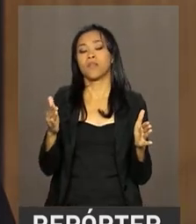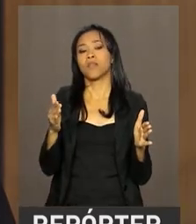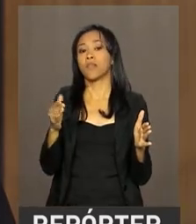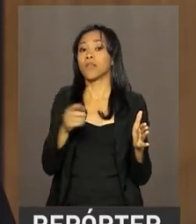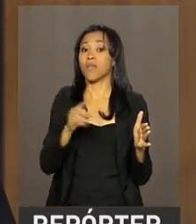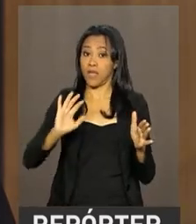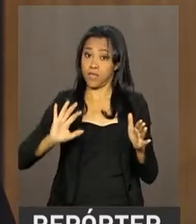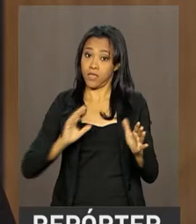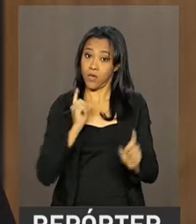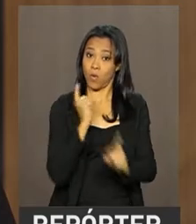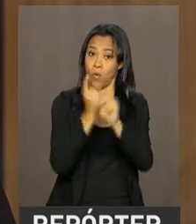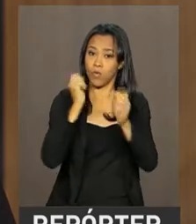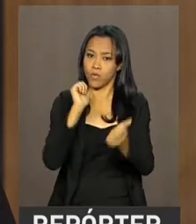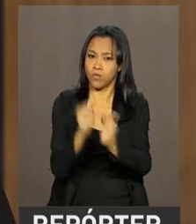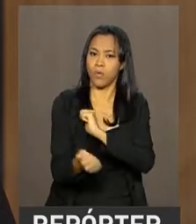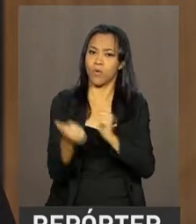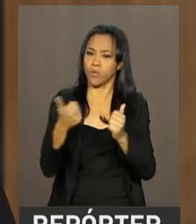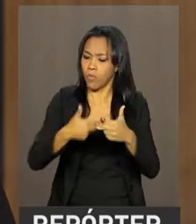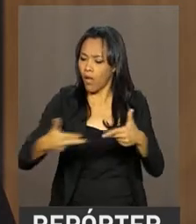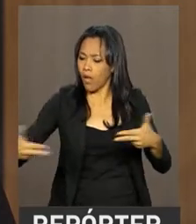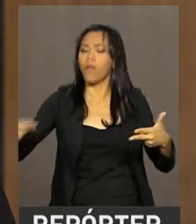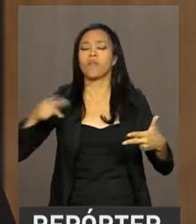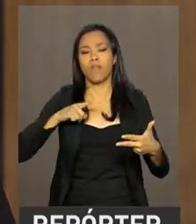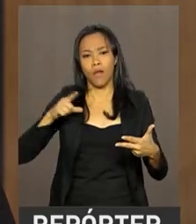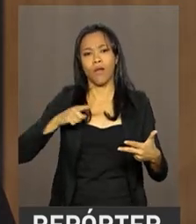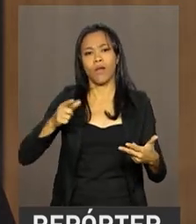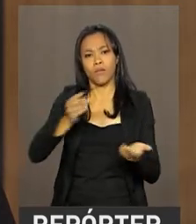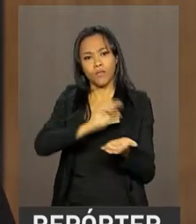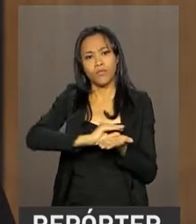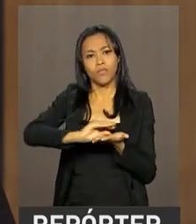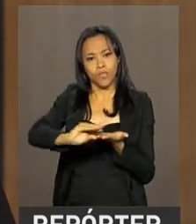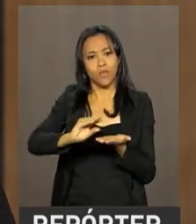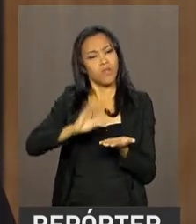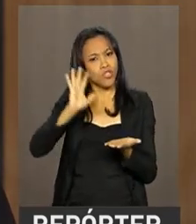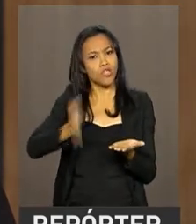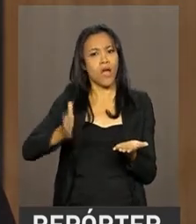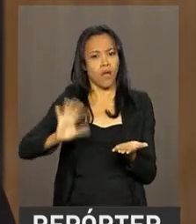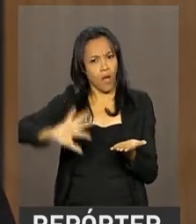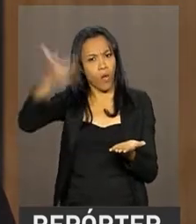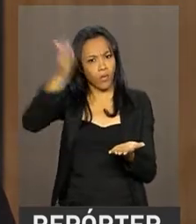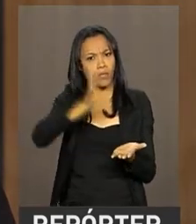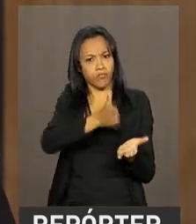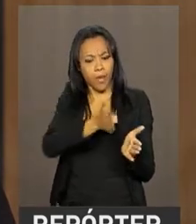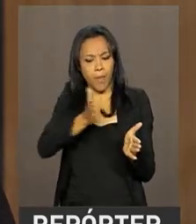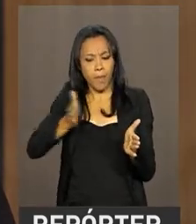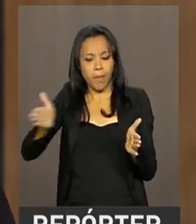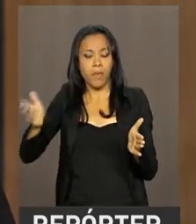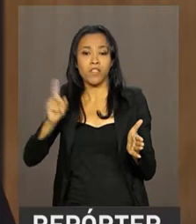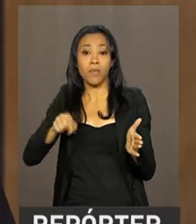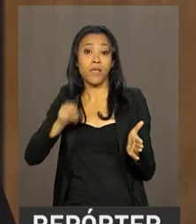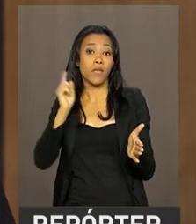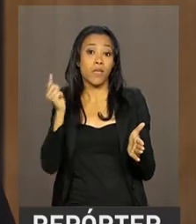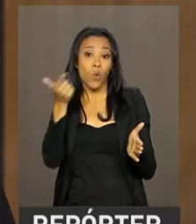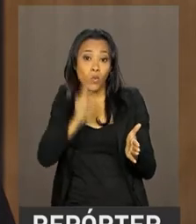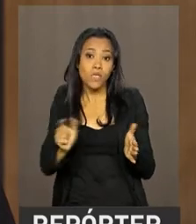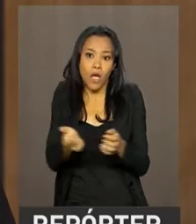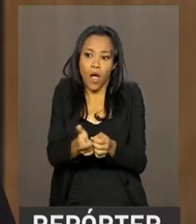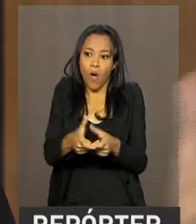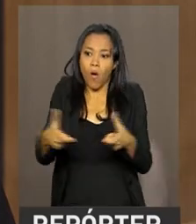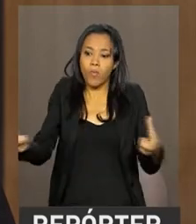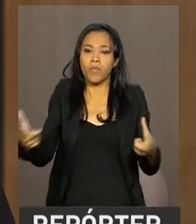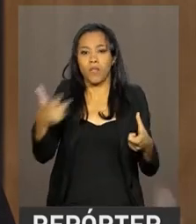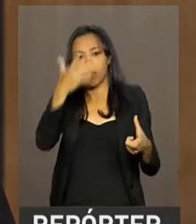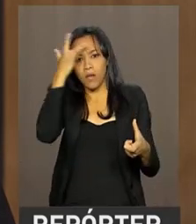desses eventos até já contam, porque são eventos que já vêm acontecendo, mas para que eles possam crescer e se tornar